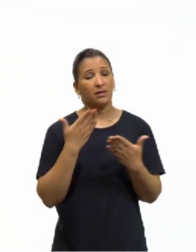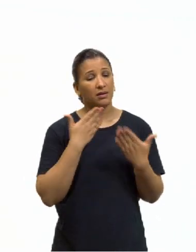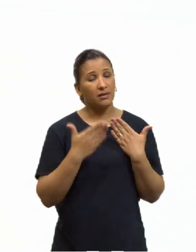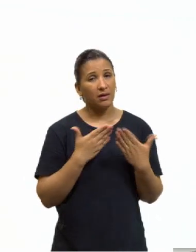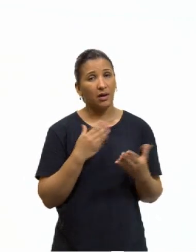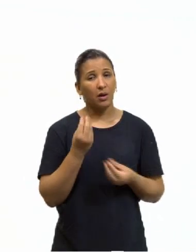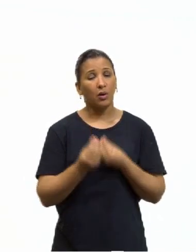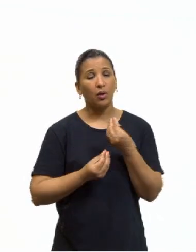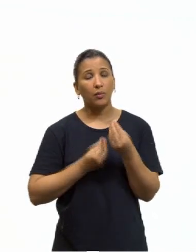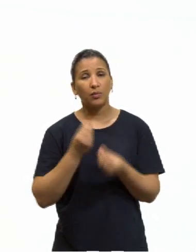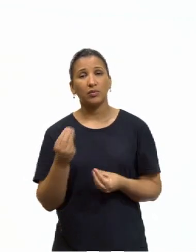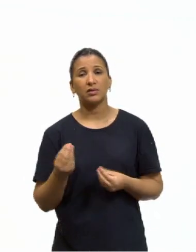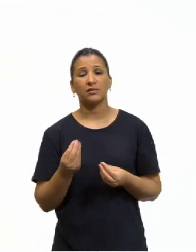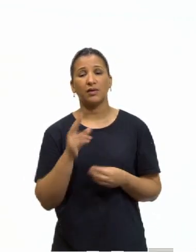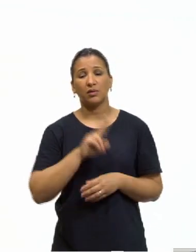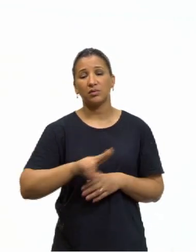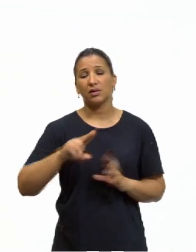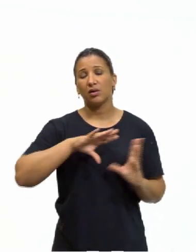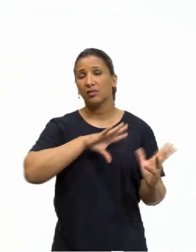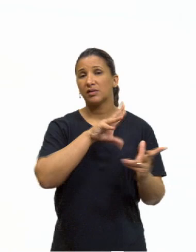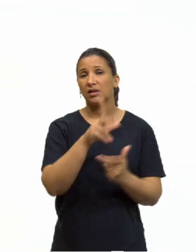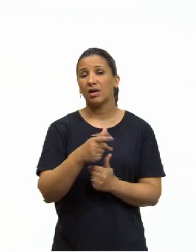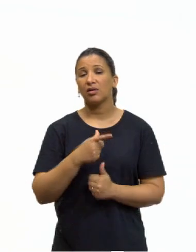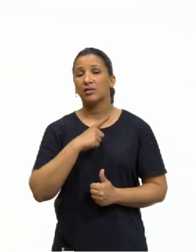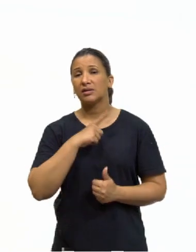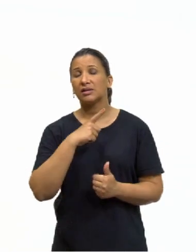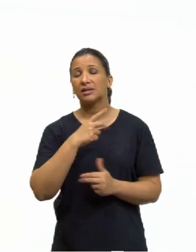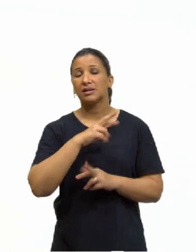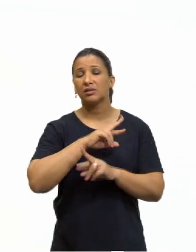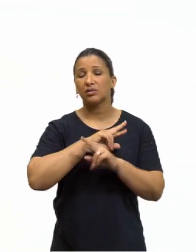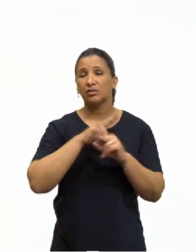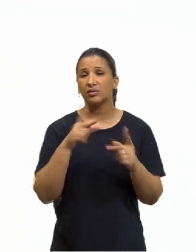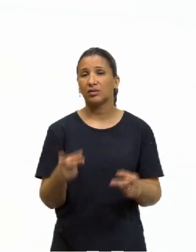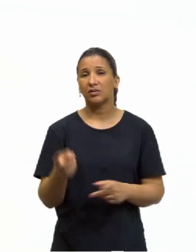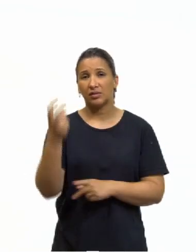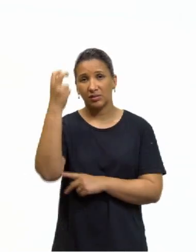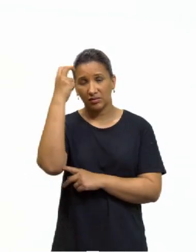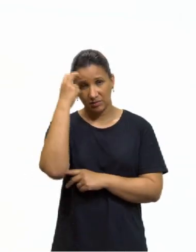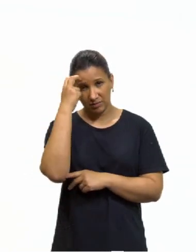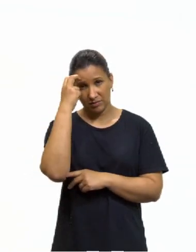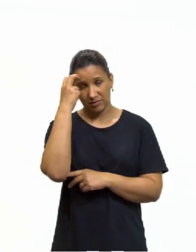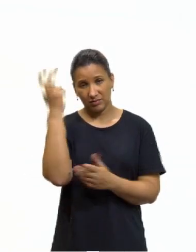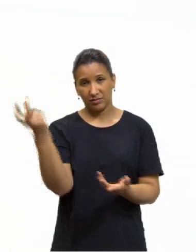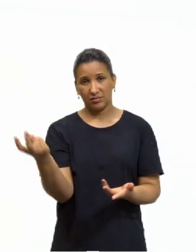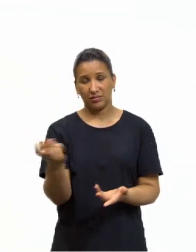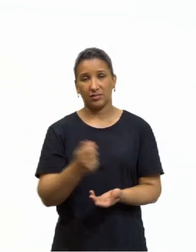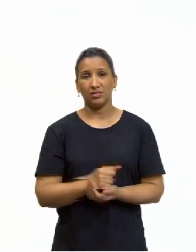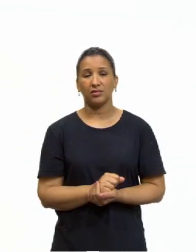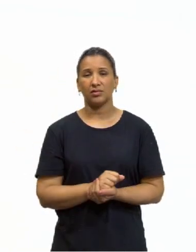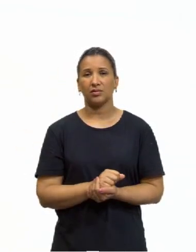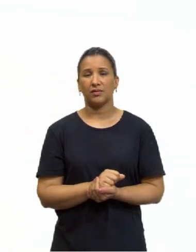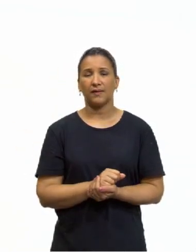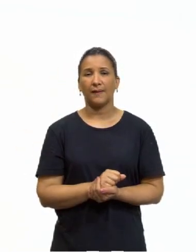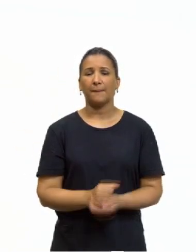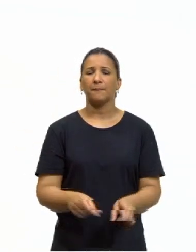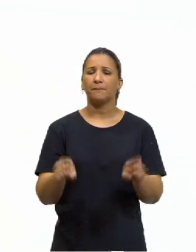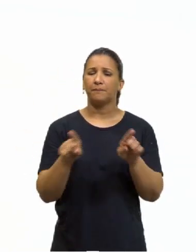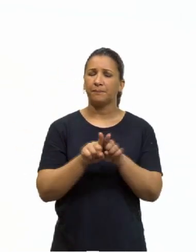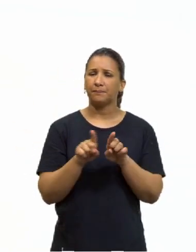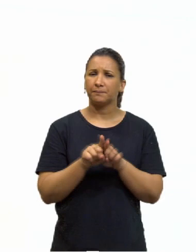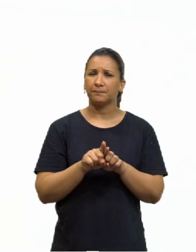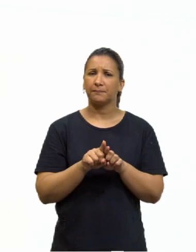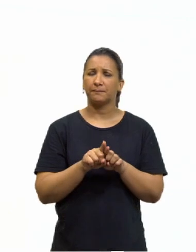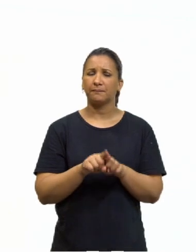universalizar uma coisa se nós temos culturas, concepções culturais diferentes. Deve dever para